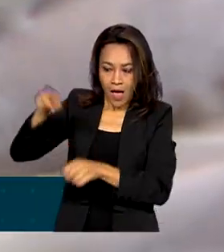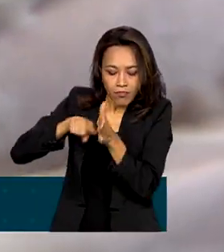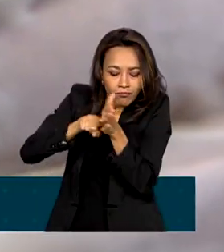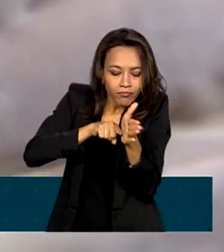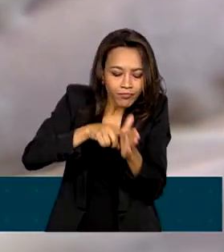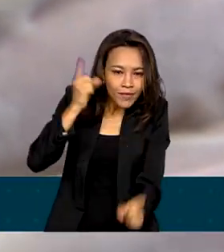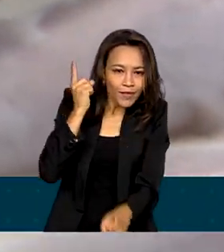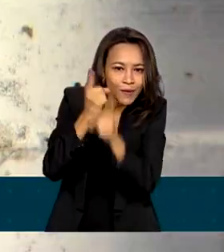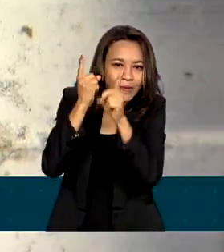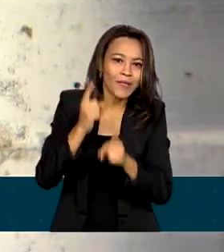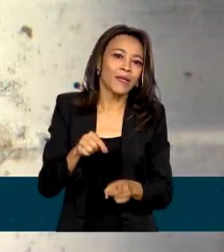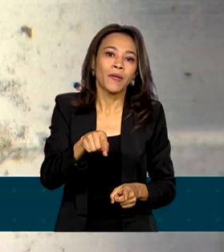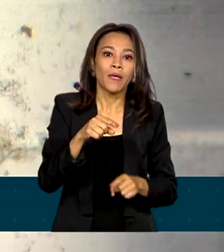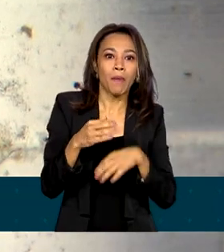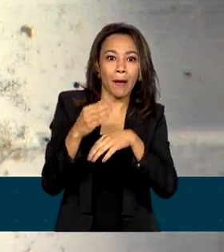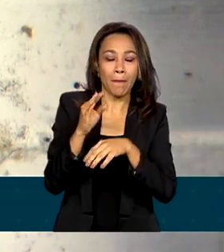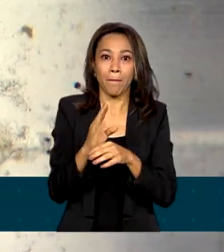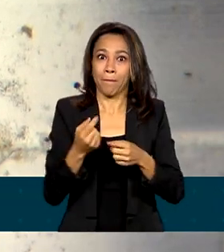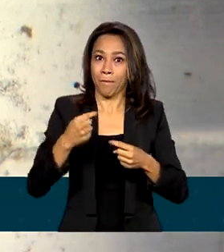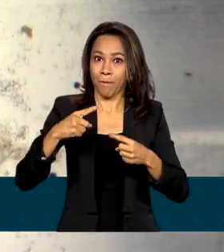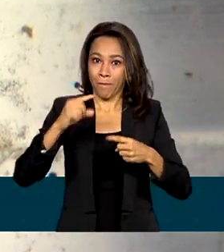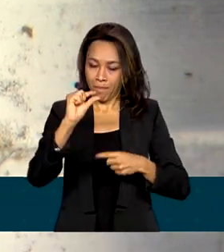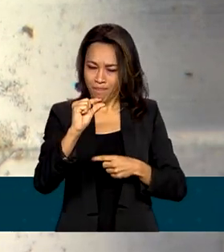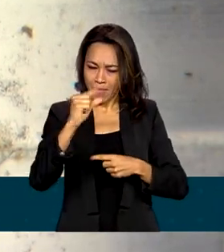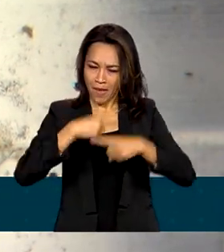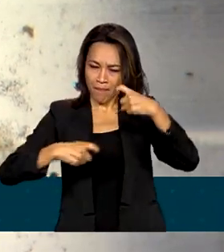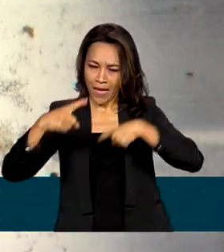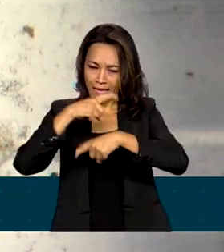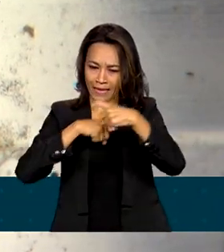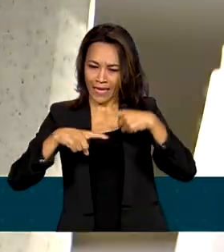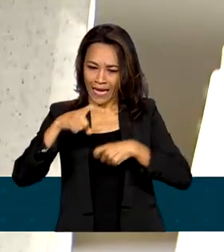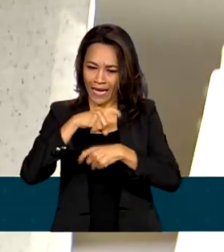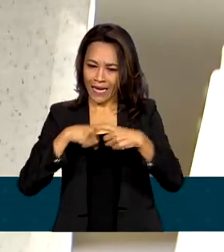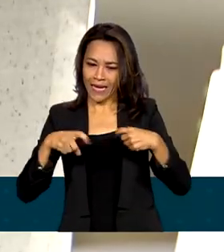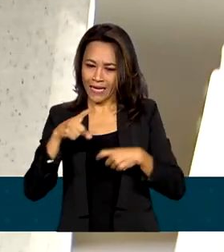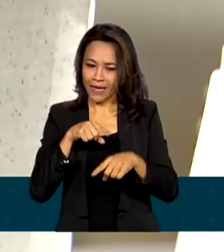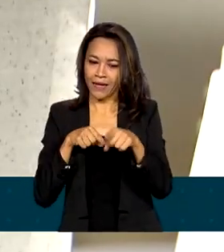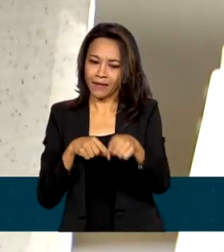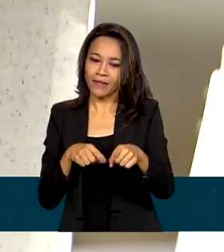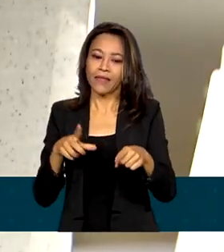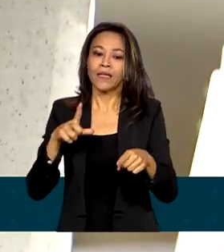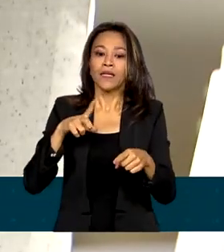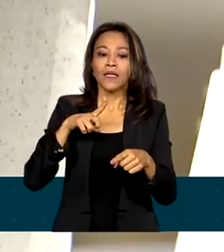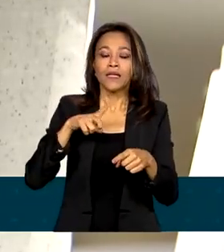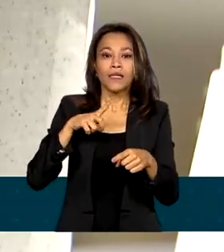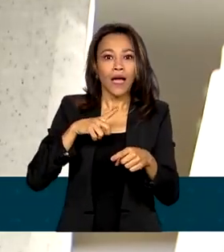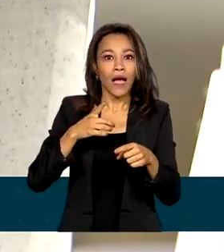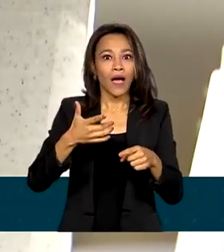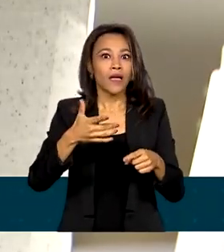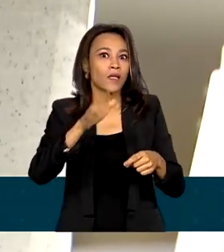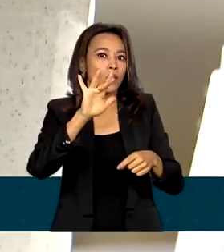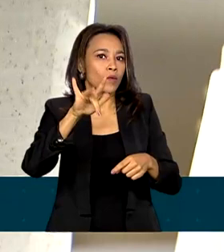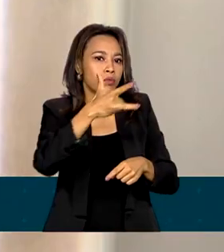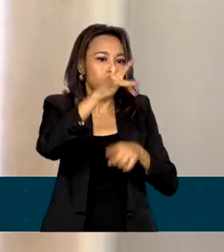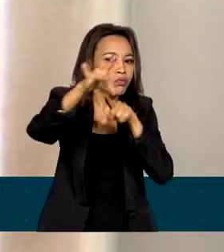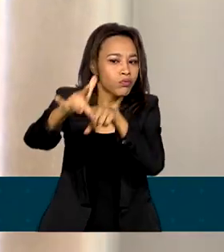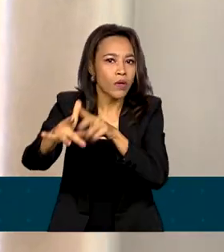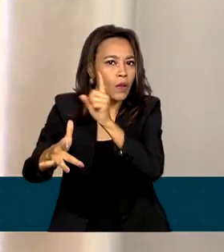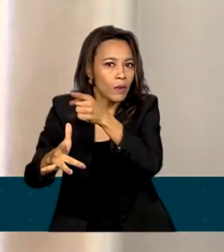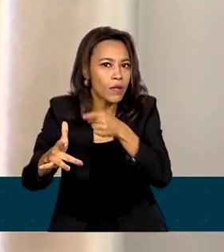bactéria volbáquia, presente em cerca de 50% dos insetos, mas ausente no mosquito Aedes aegypti,